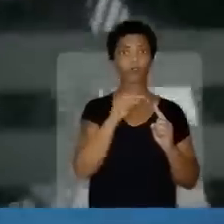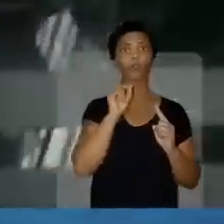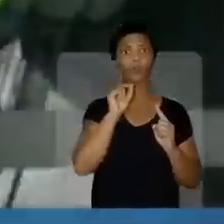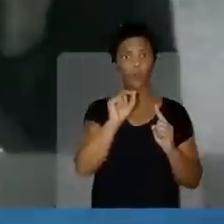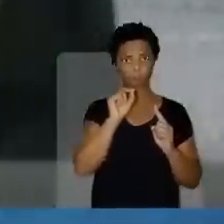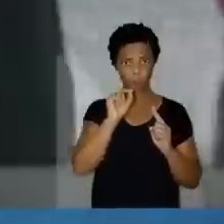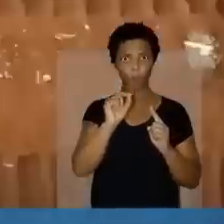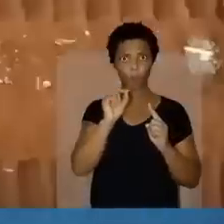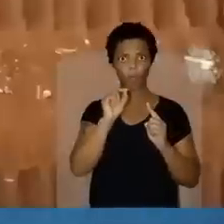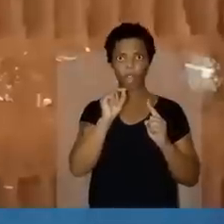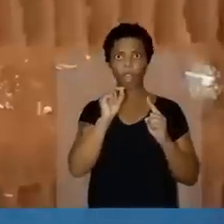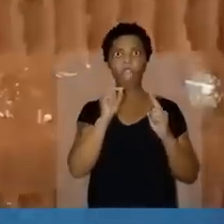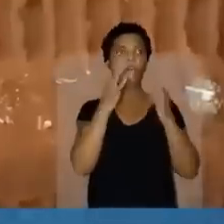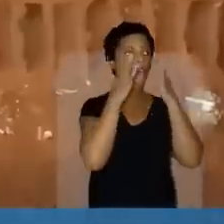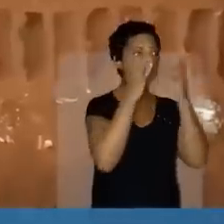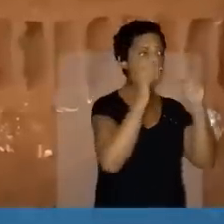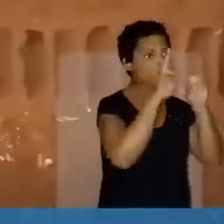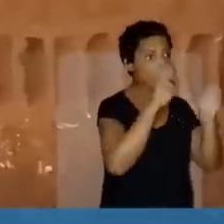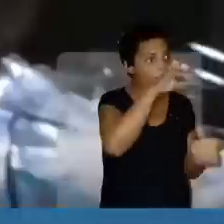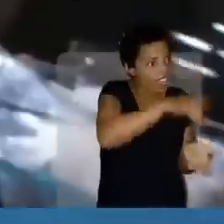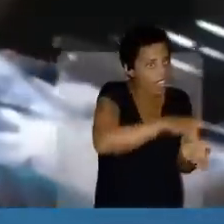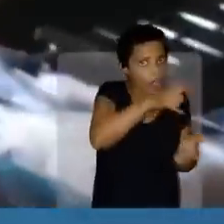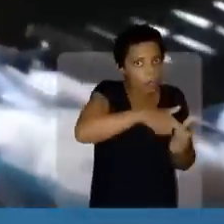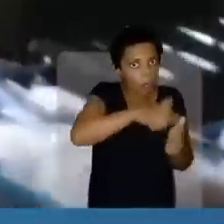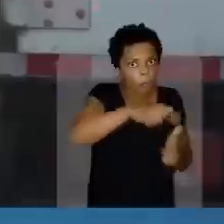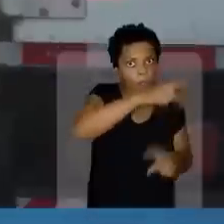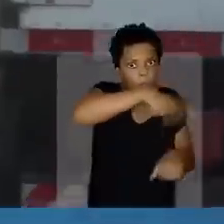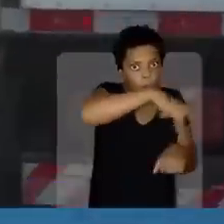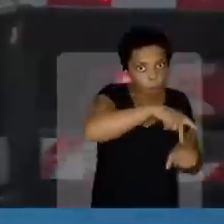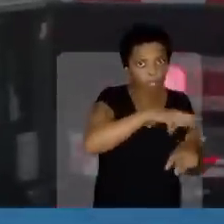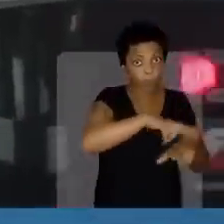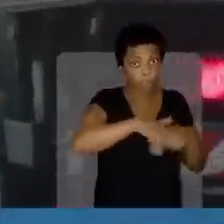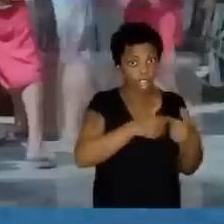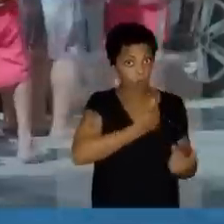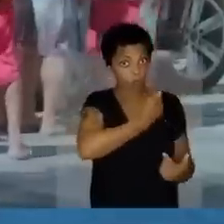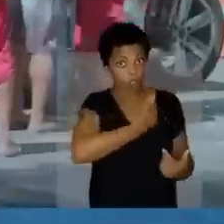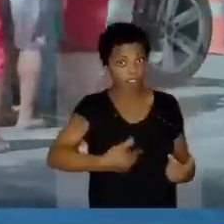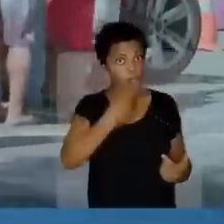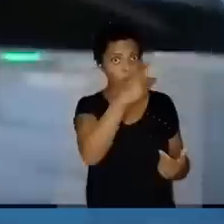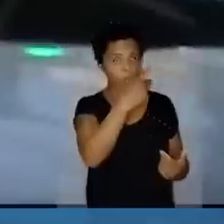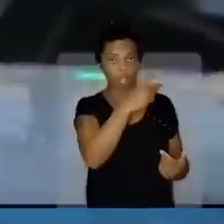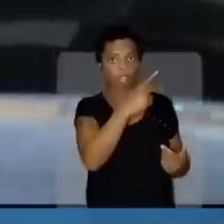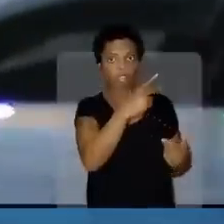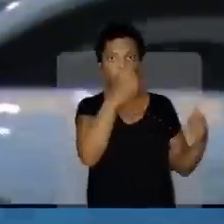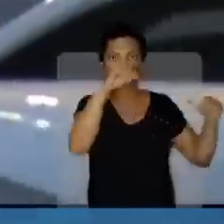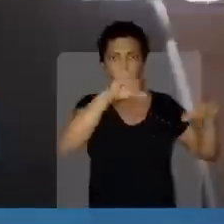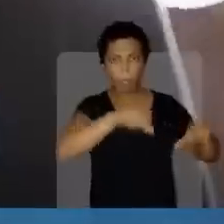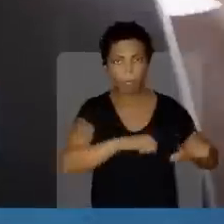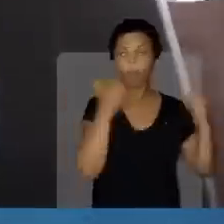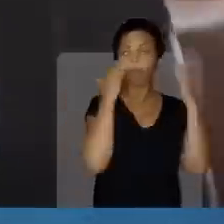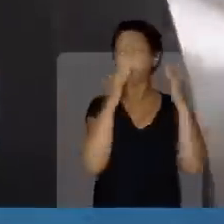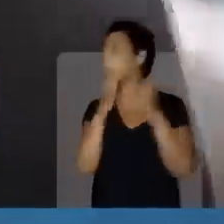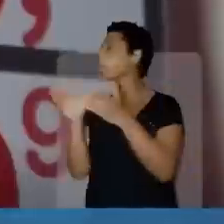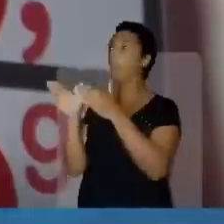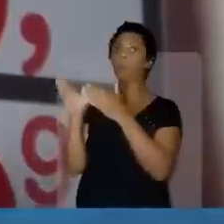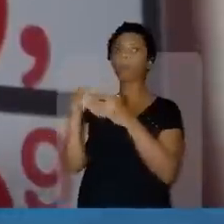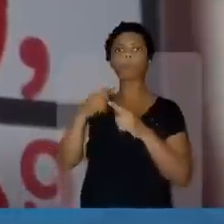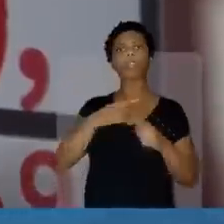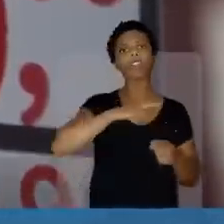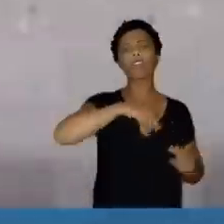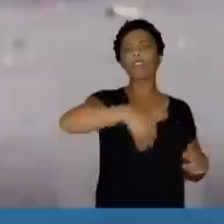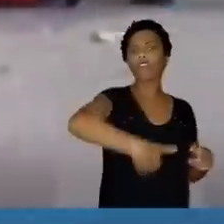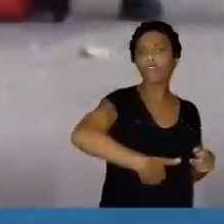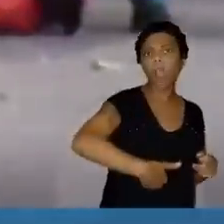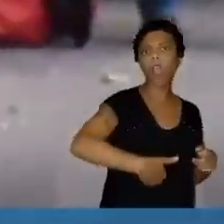Desviar a atenção dos reais problemas do nosso país por conta do seu governo desastroso. Como a fome, inflação